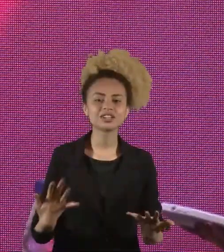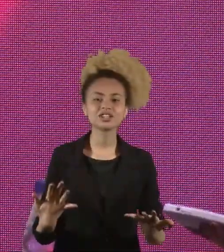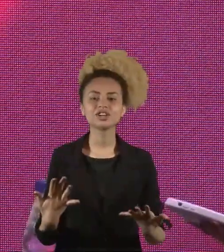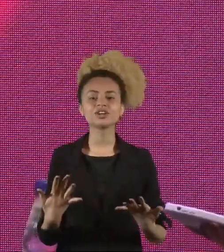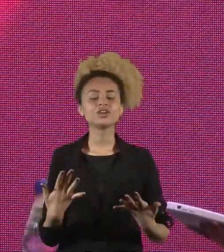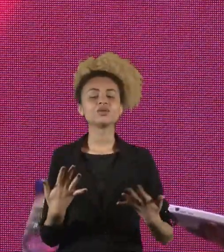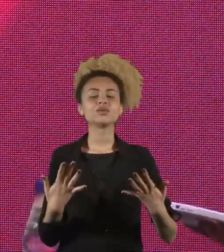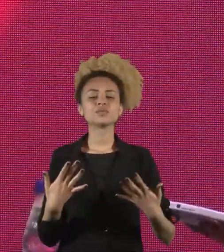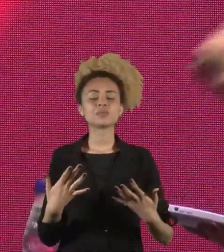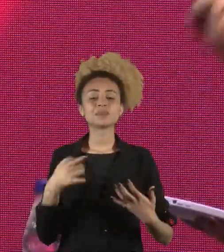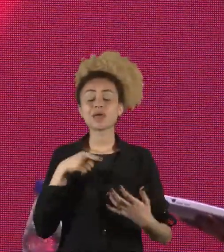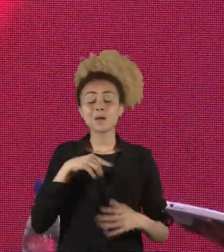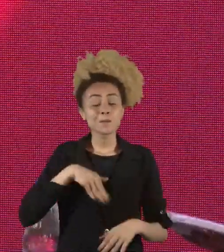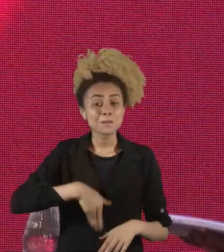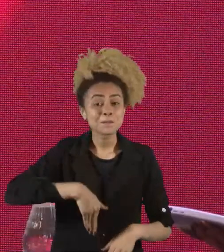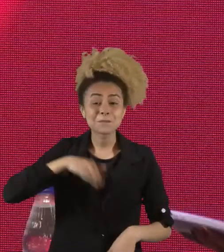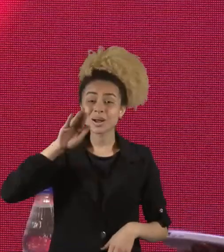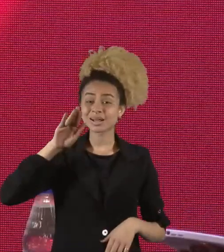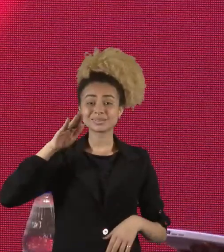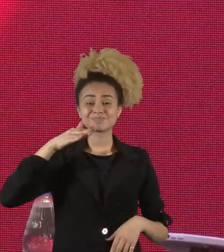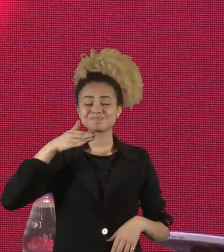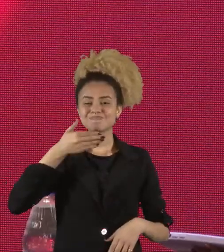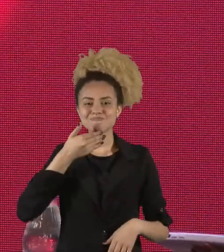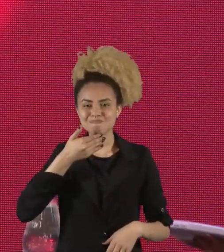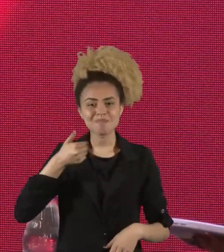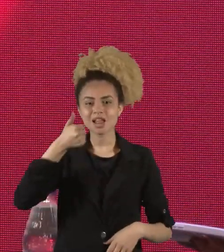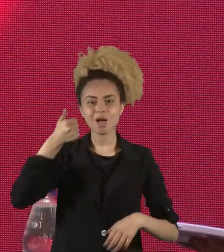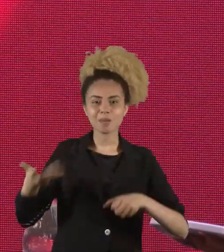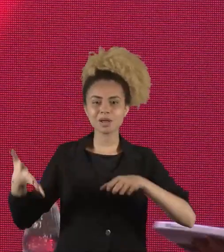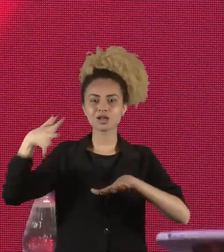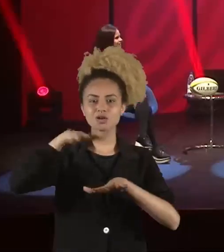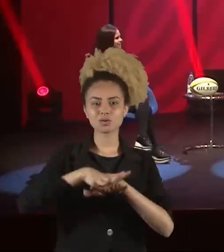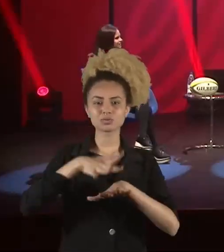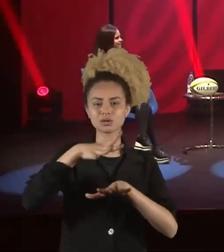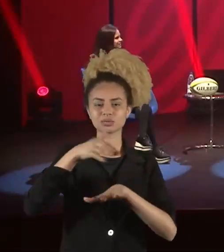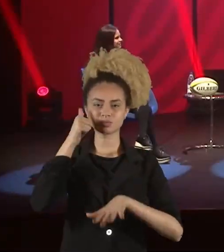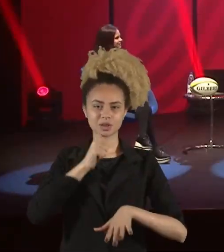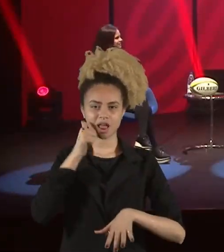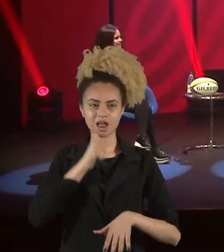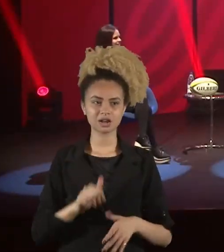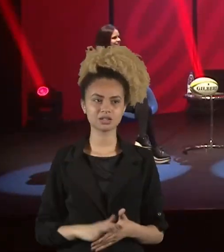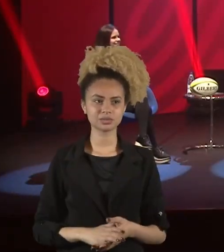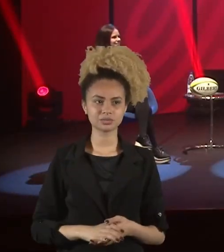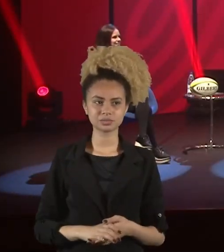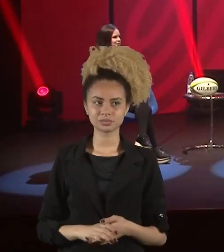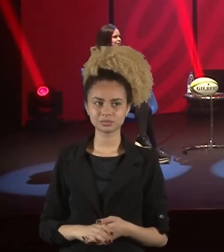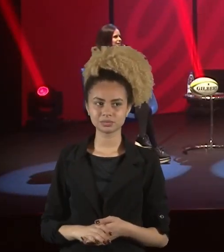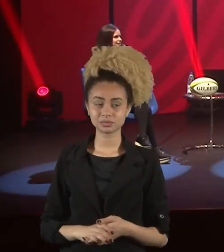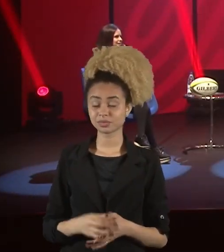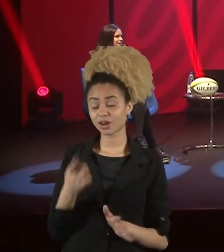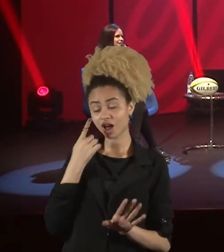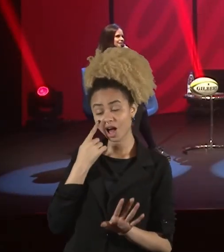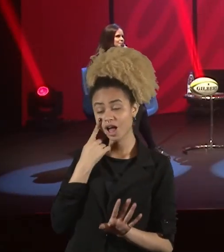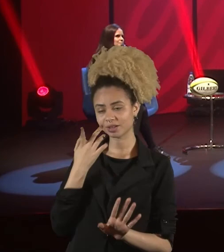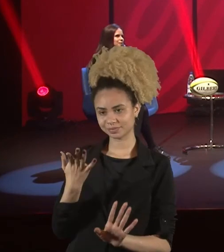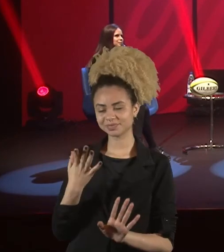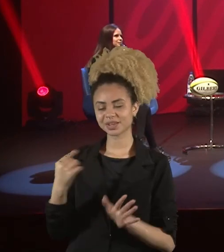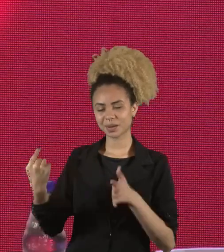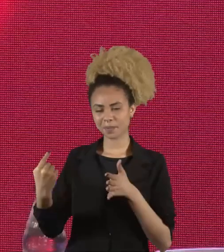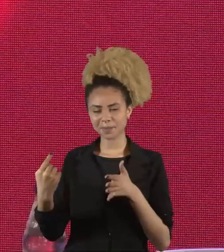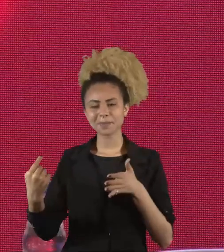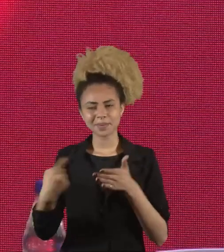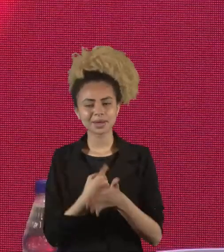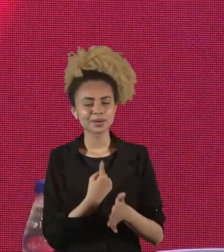ambientes é o mais favorável para a inclusão das mulheres, na sua opinião? Olha, essa é uma